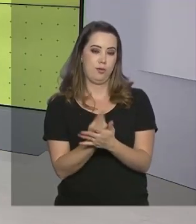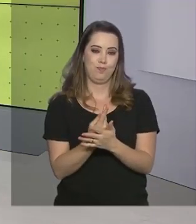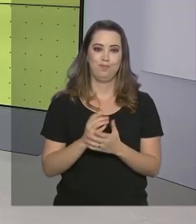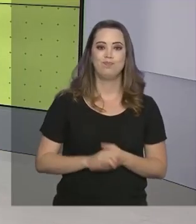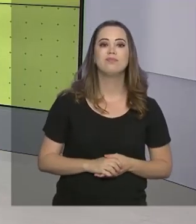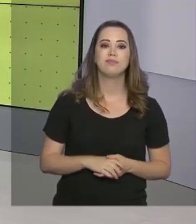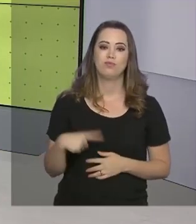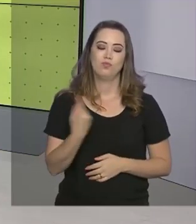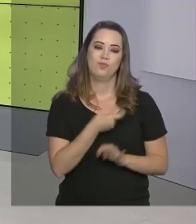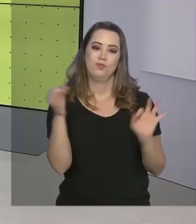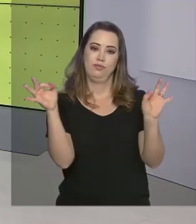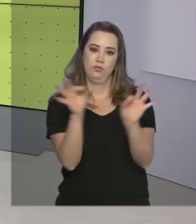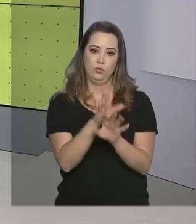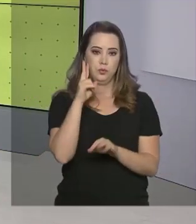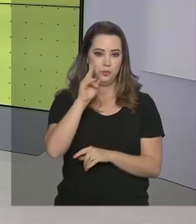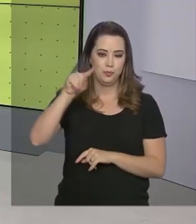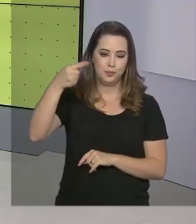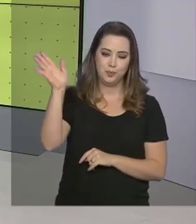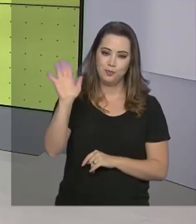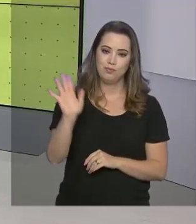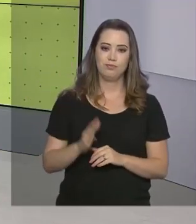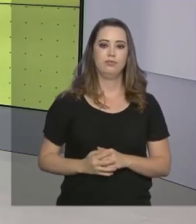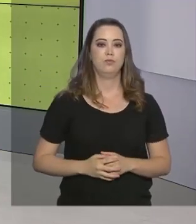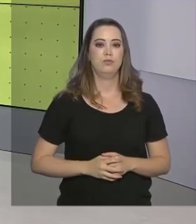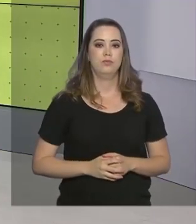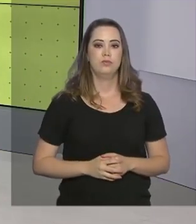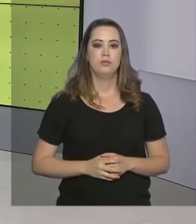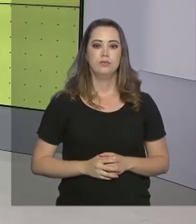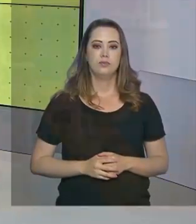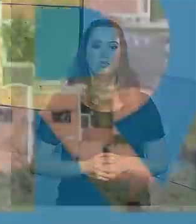a gente fica por aqui. Nos vemos na próxima edição. Até lá!